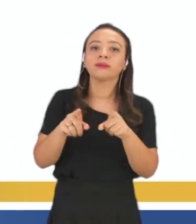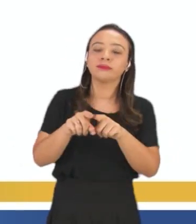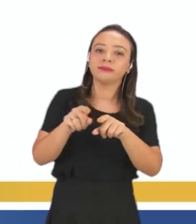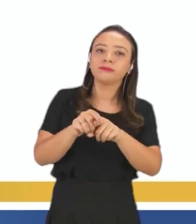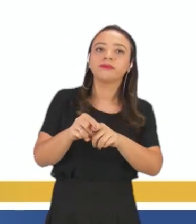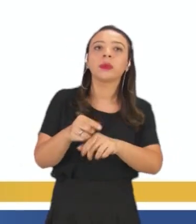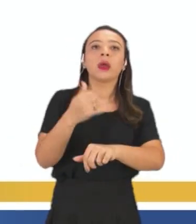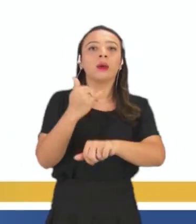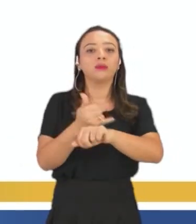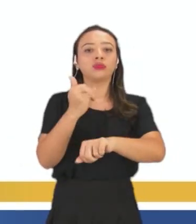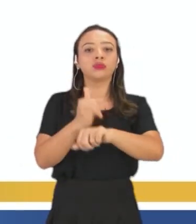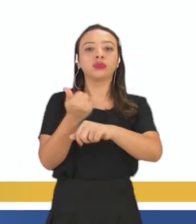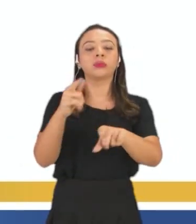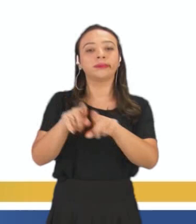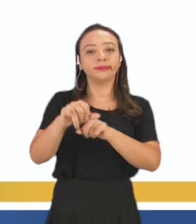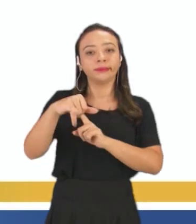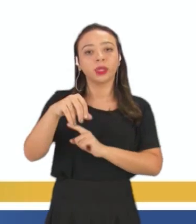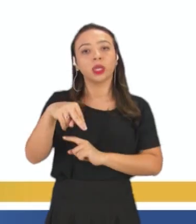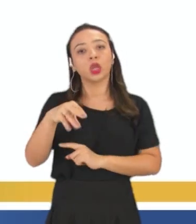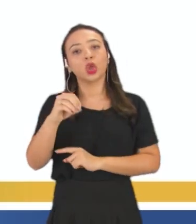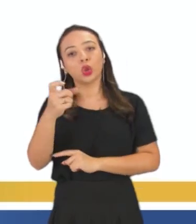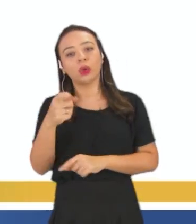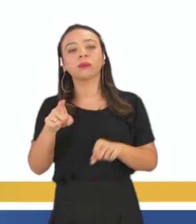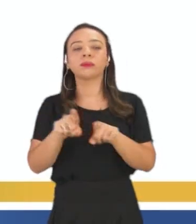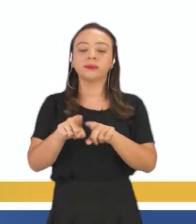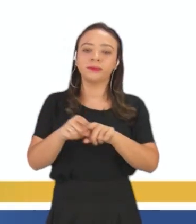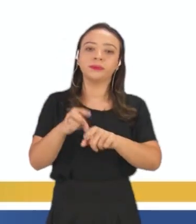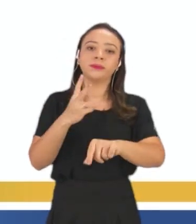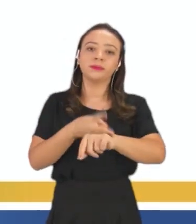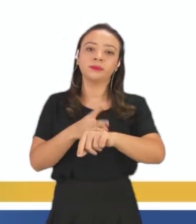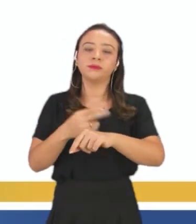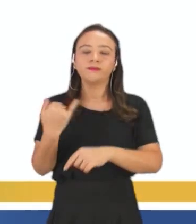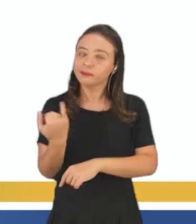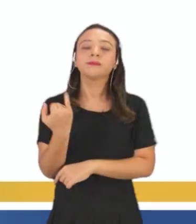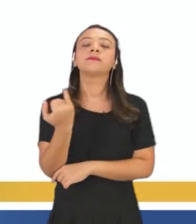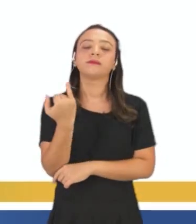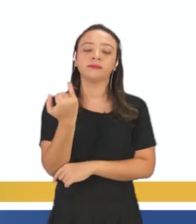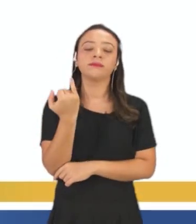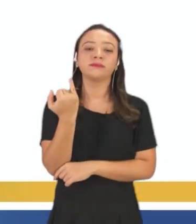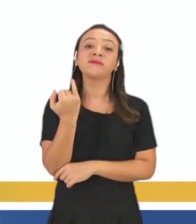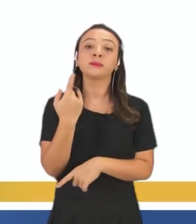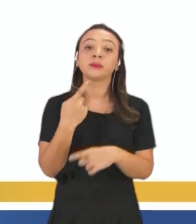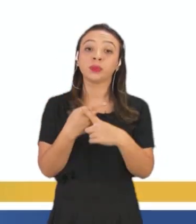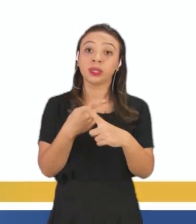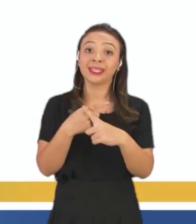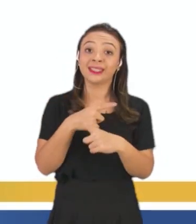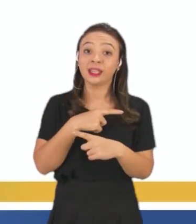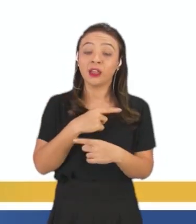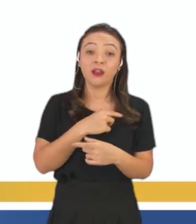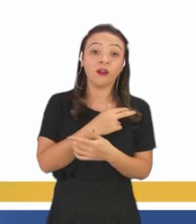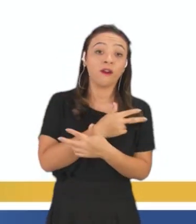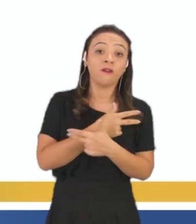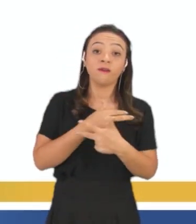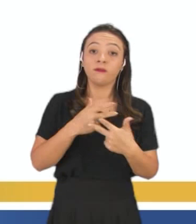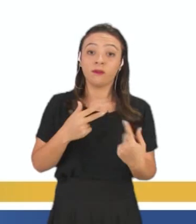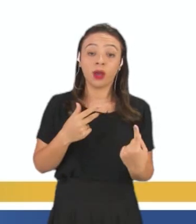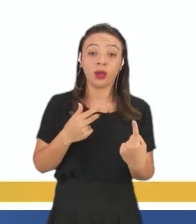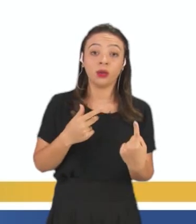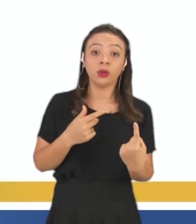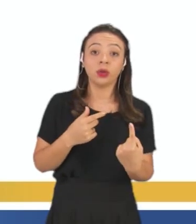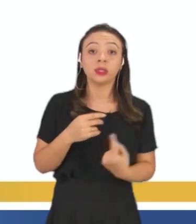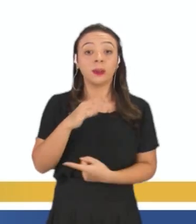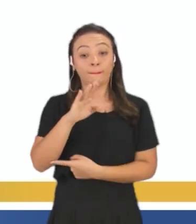alumínio, inox e vidro. E isso também é muito importante porque existe alguns tipos de bases,